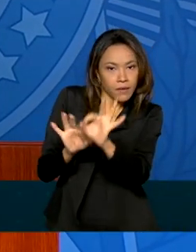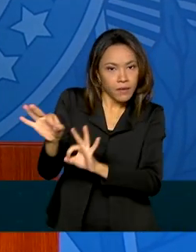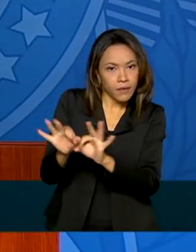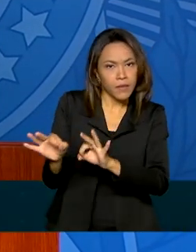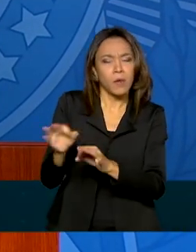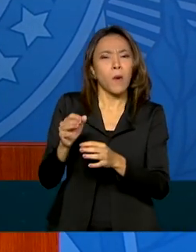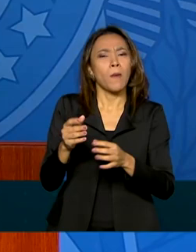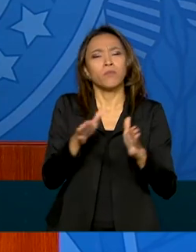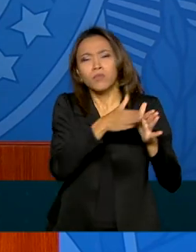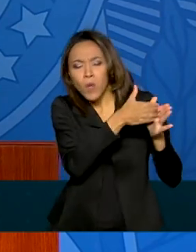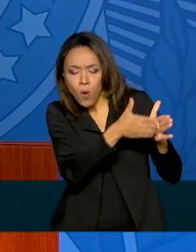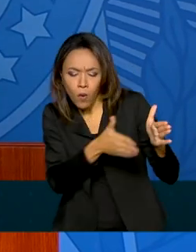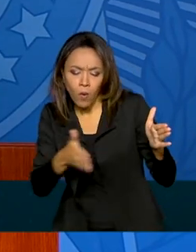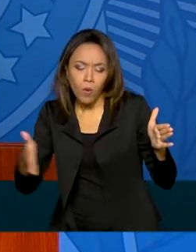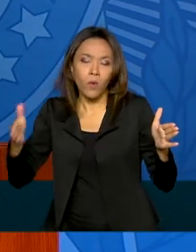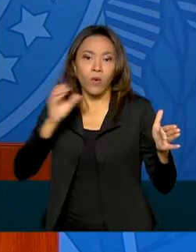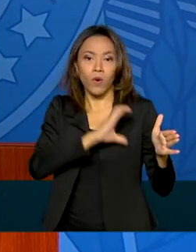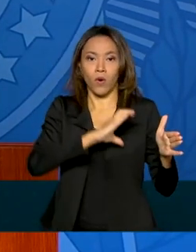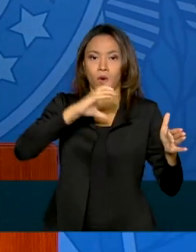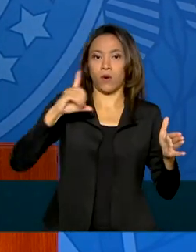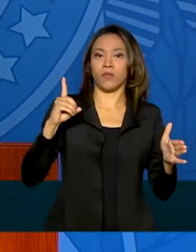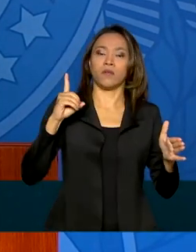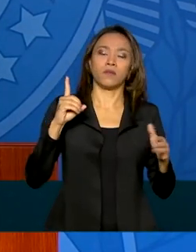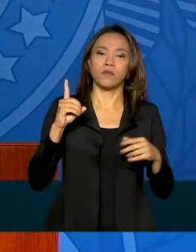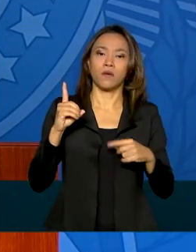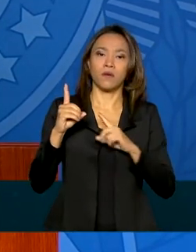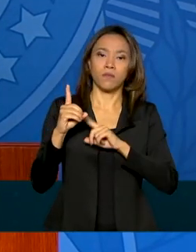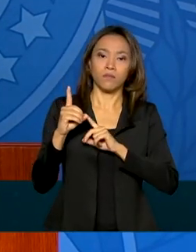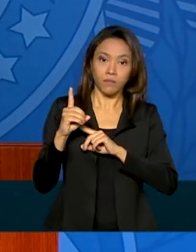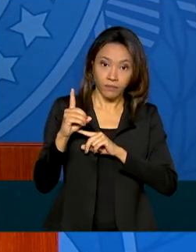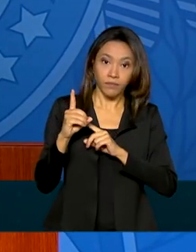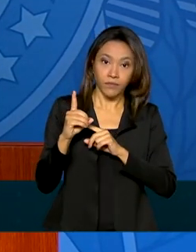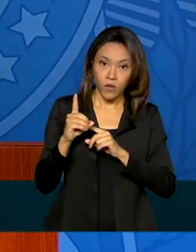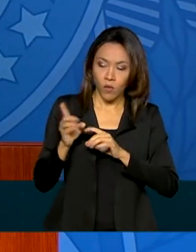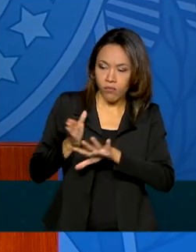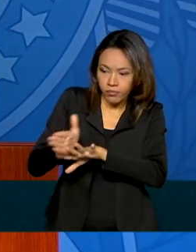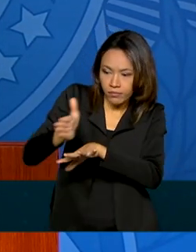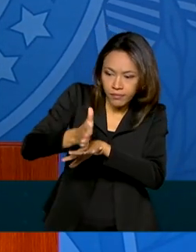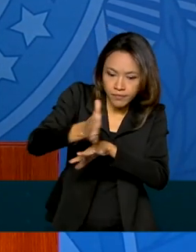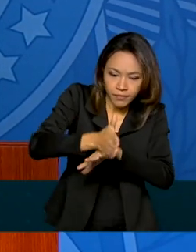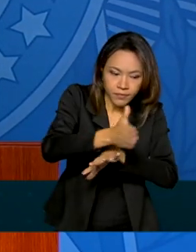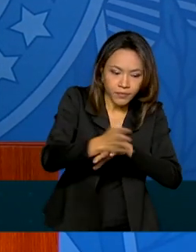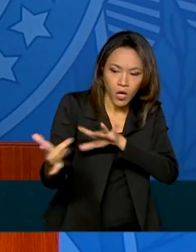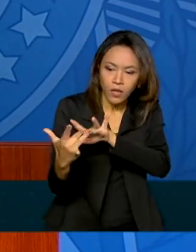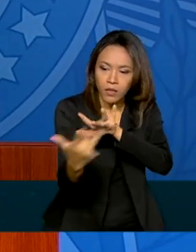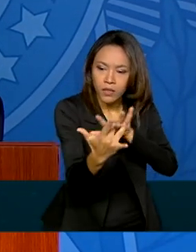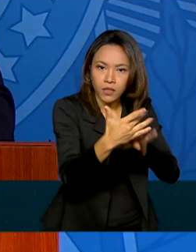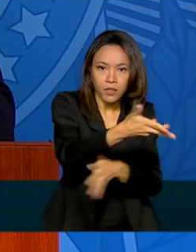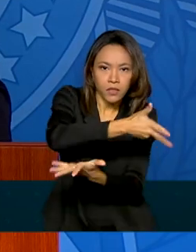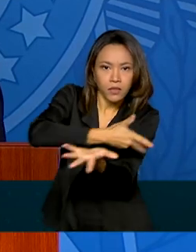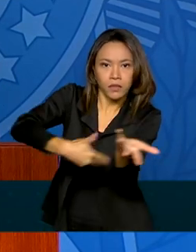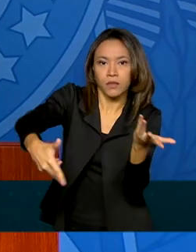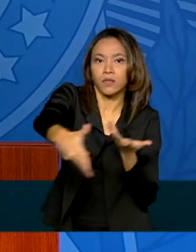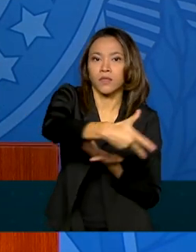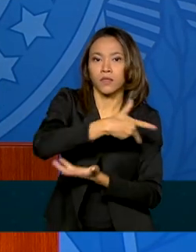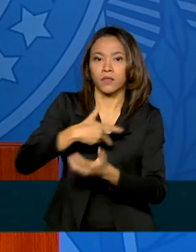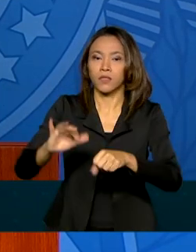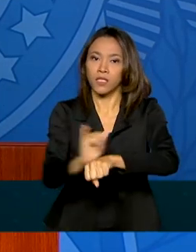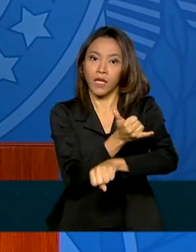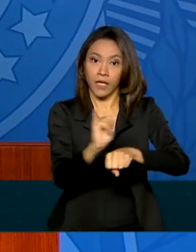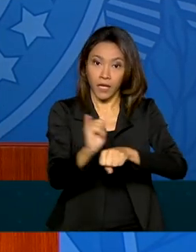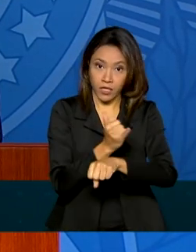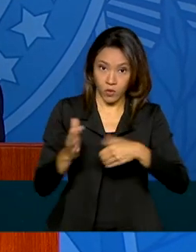como a coordenação a nível transversal das estratégias setoriais dos